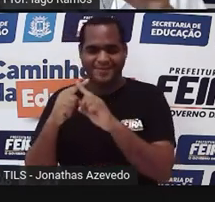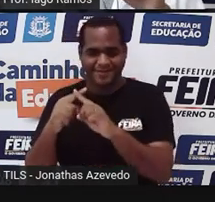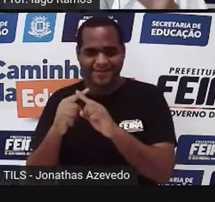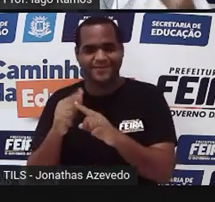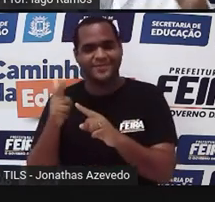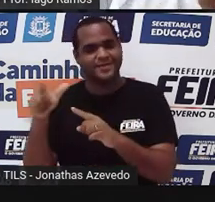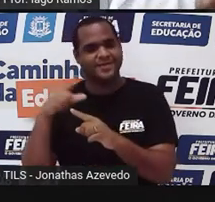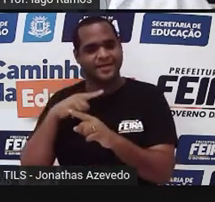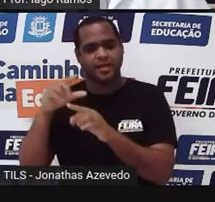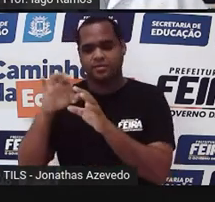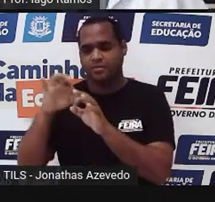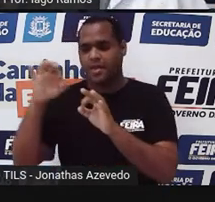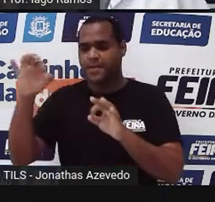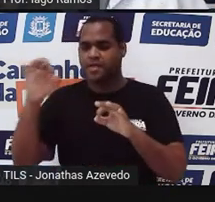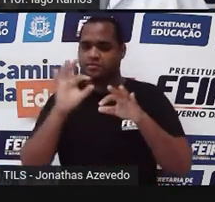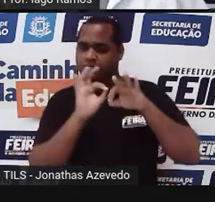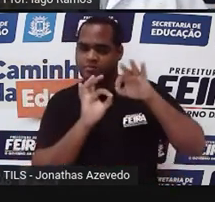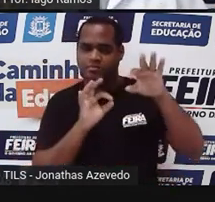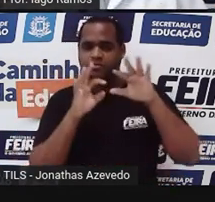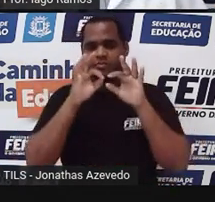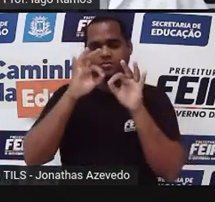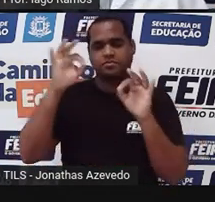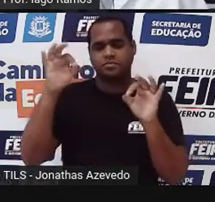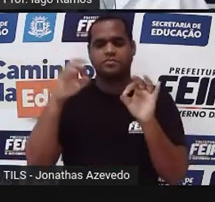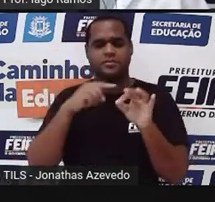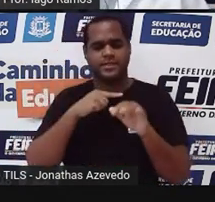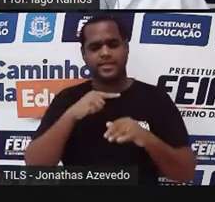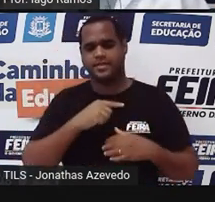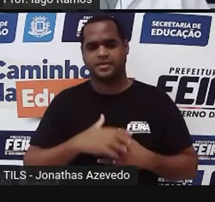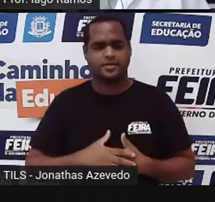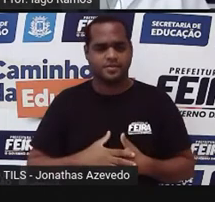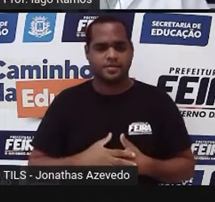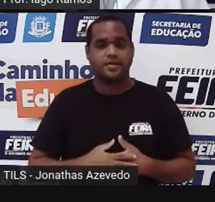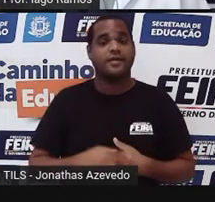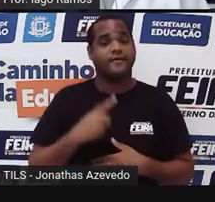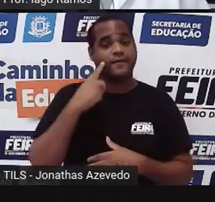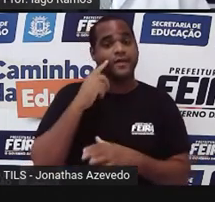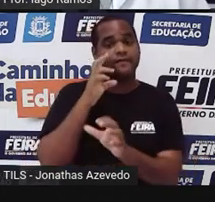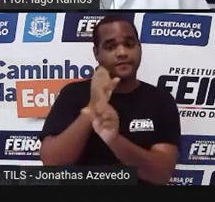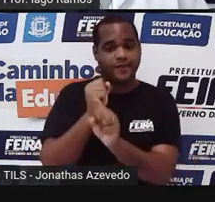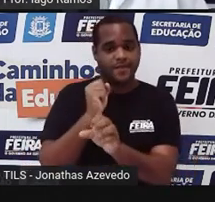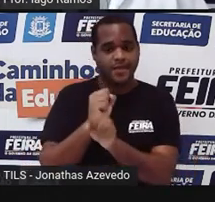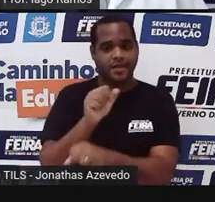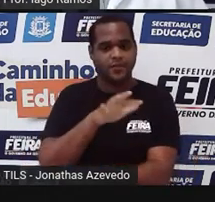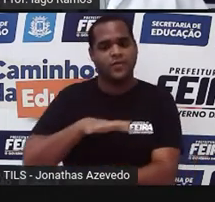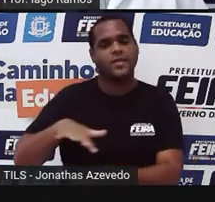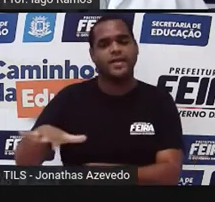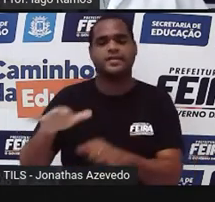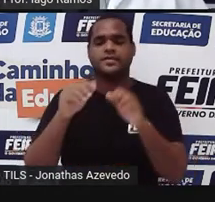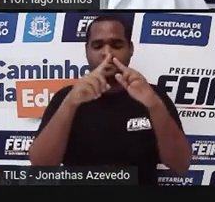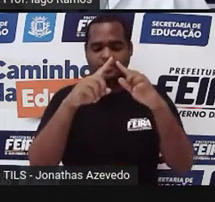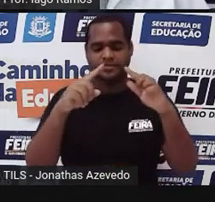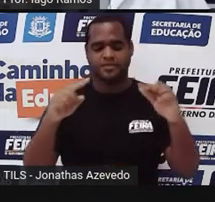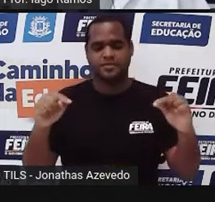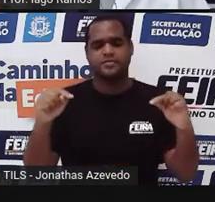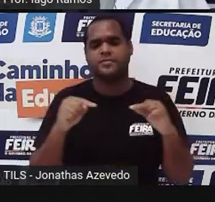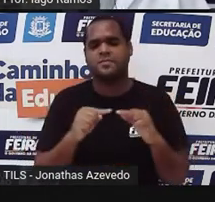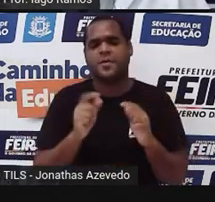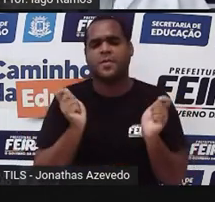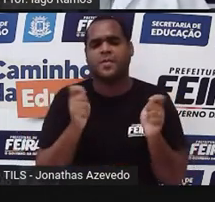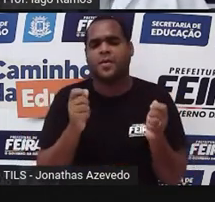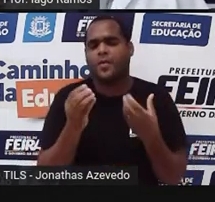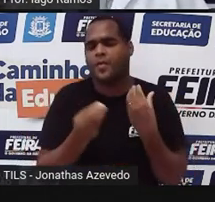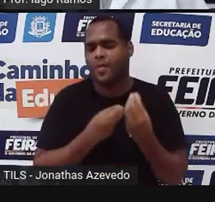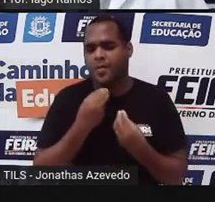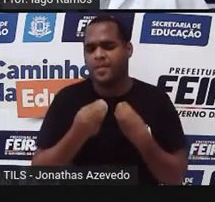Isso que está sendo dito aqui é a forma de calcular a área de um losango. Mas por que